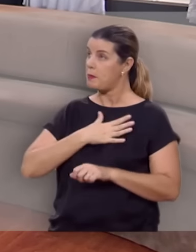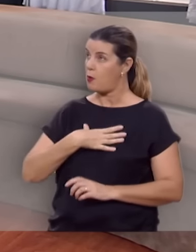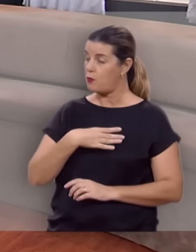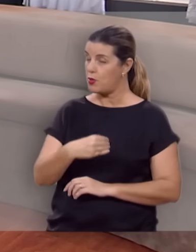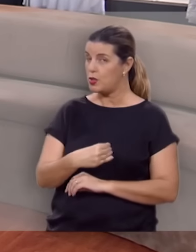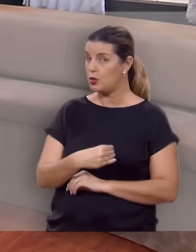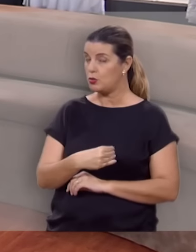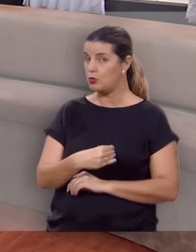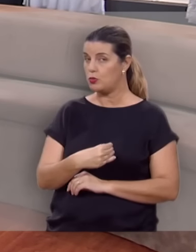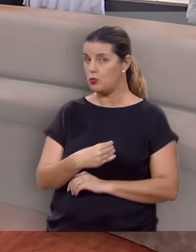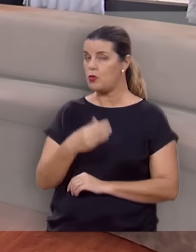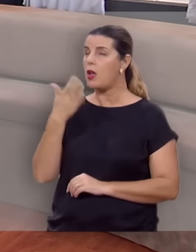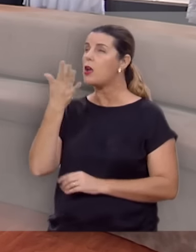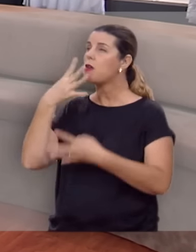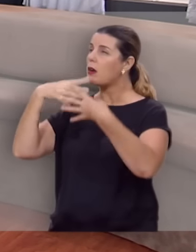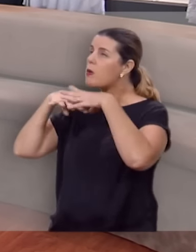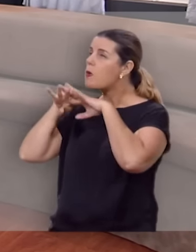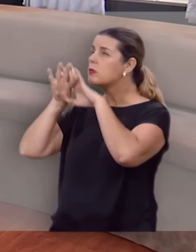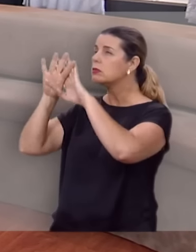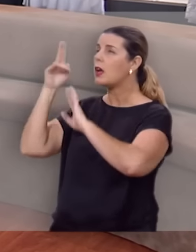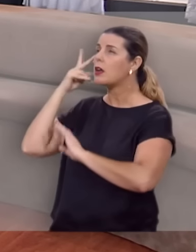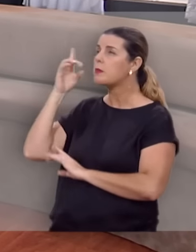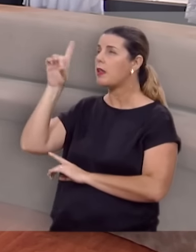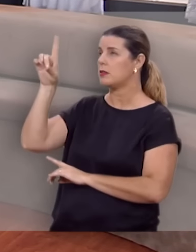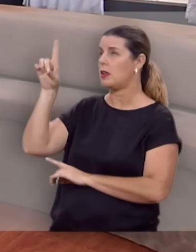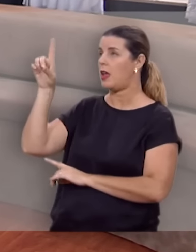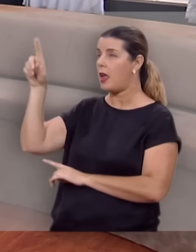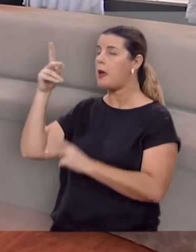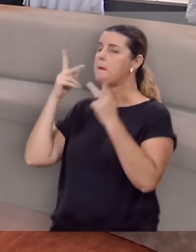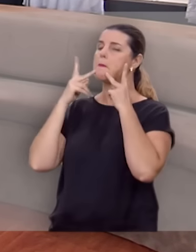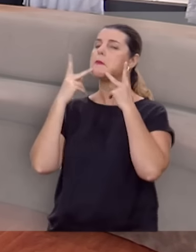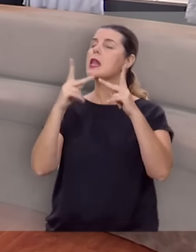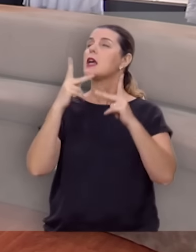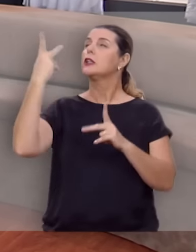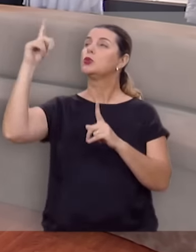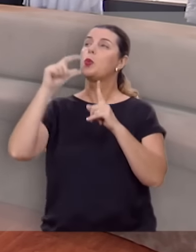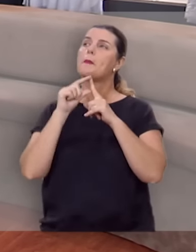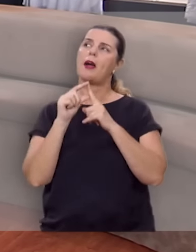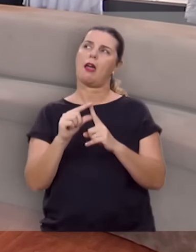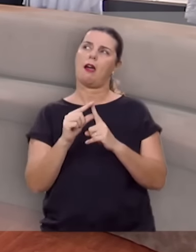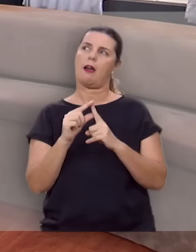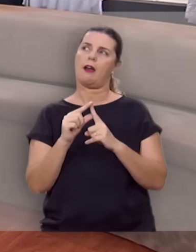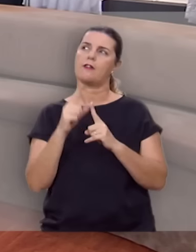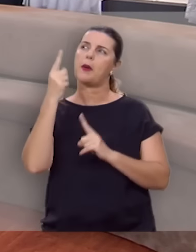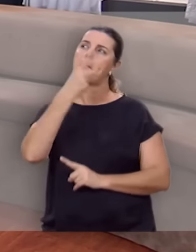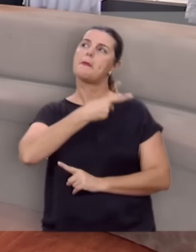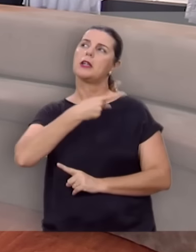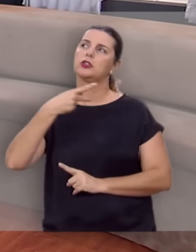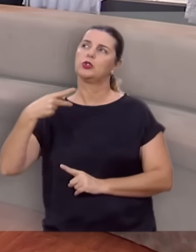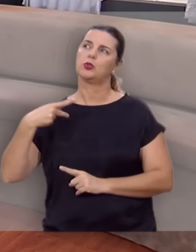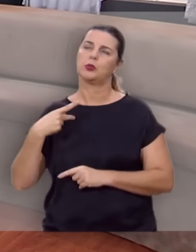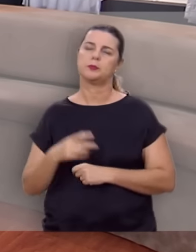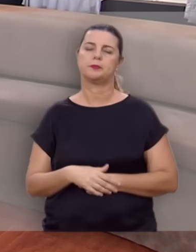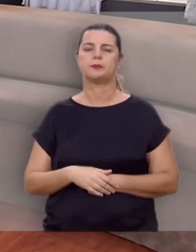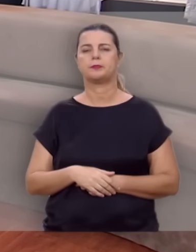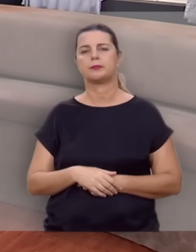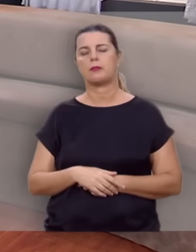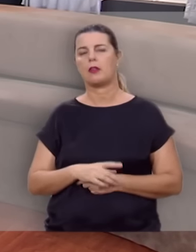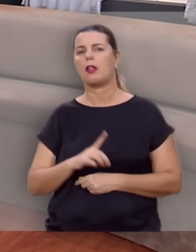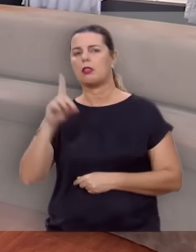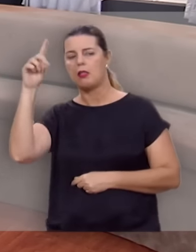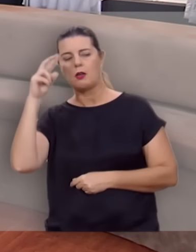tu poupares o meu filho, eu quero consagrá-lo a ti, para que ele seja um pregador da tua palavra, um pastor.